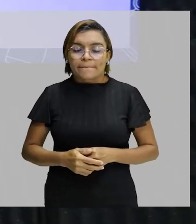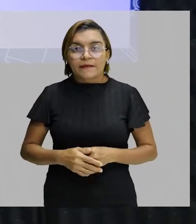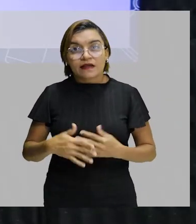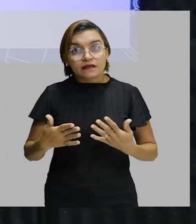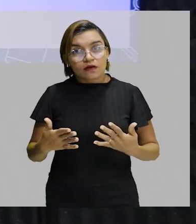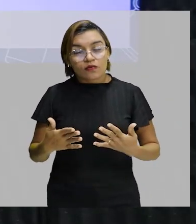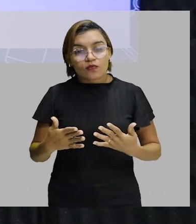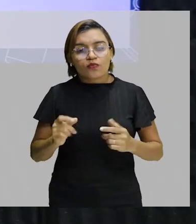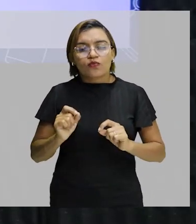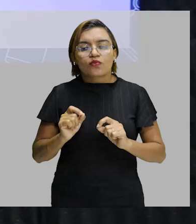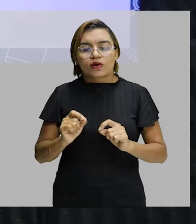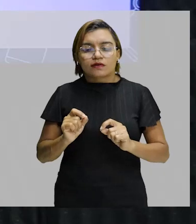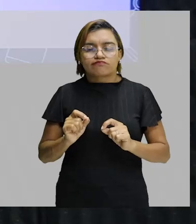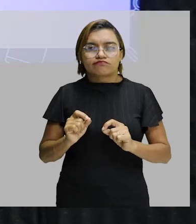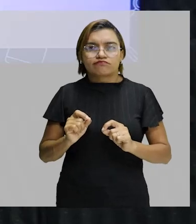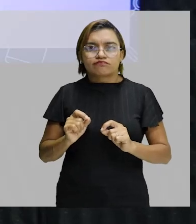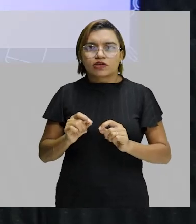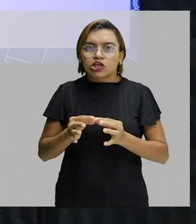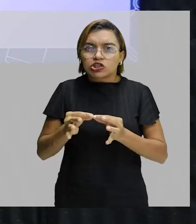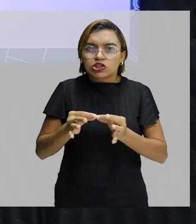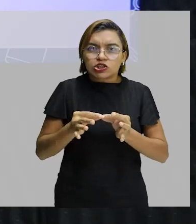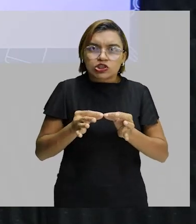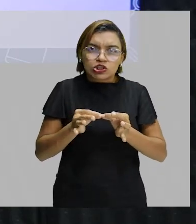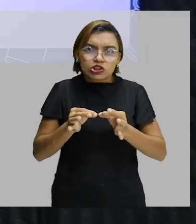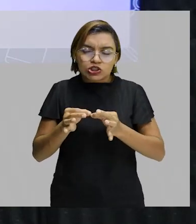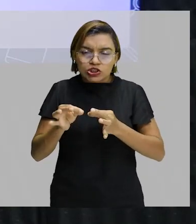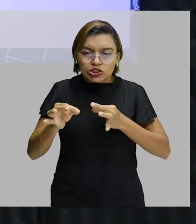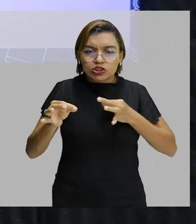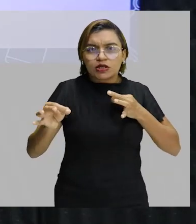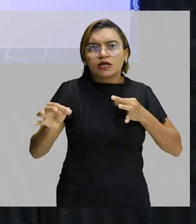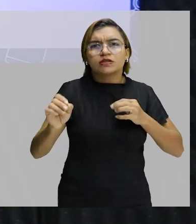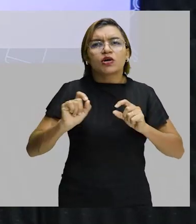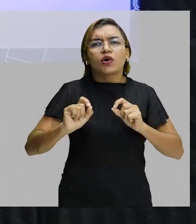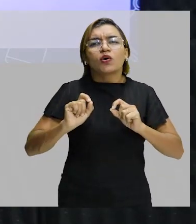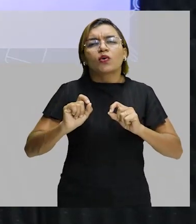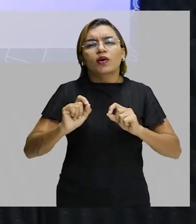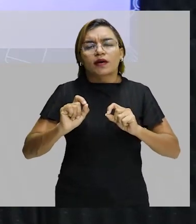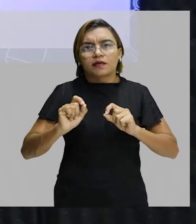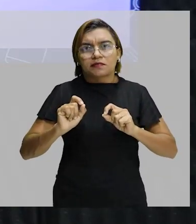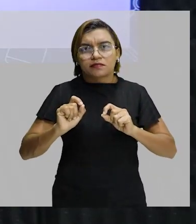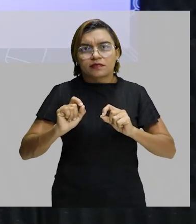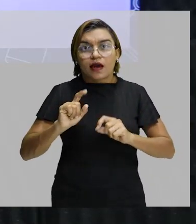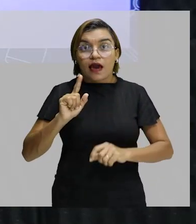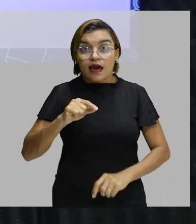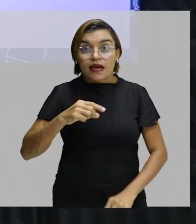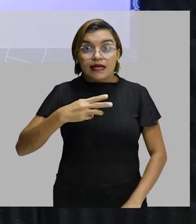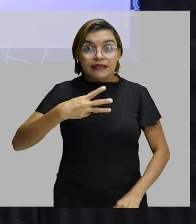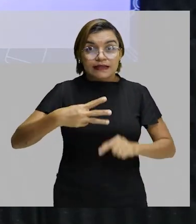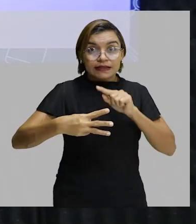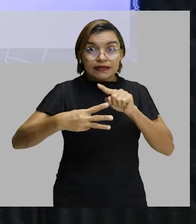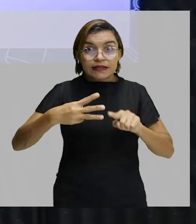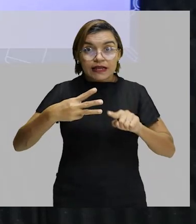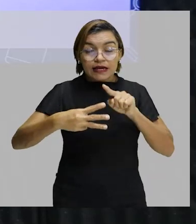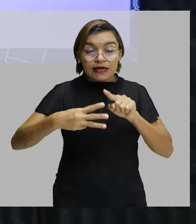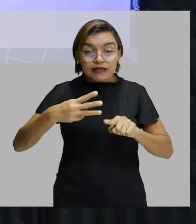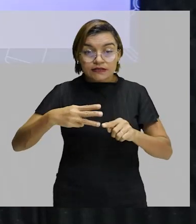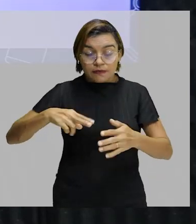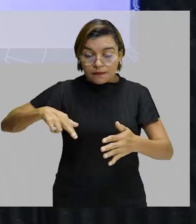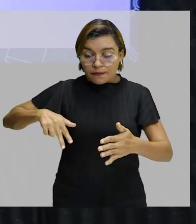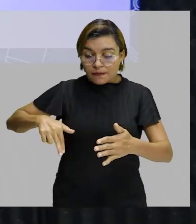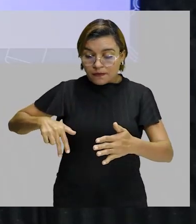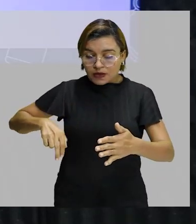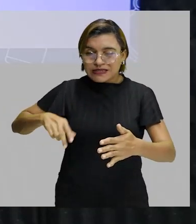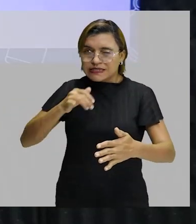em quê? No salto triplo, atleta, como o próprio nome já sugere, triplo, 3, o atleta realiza 3